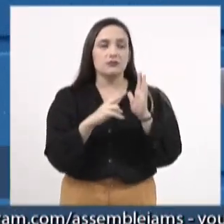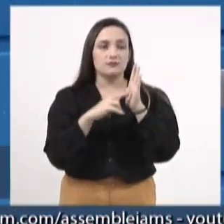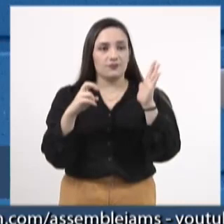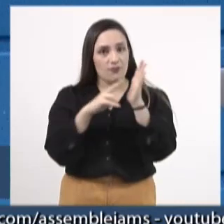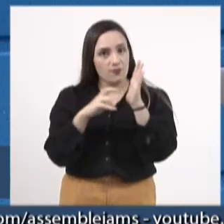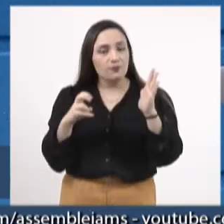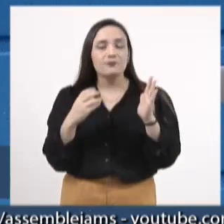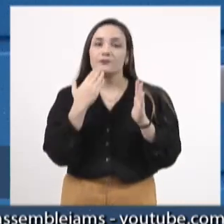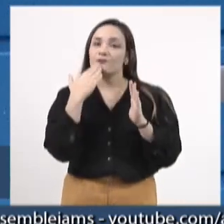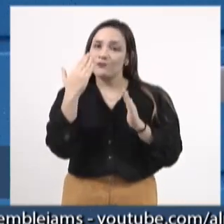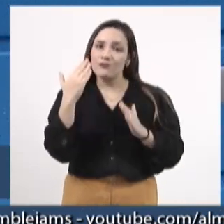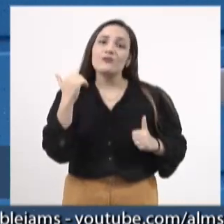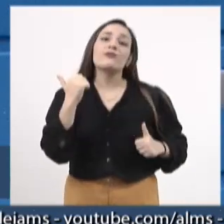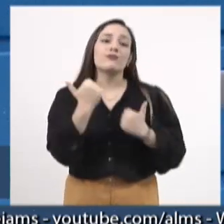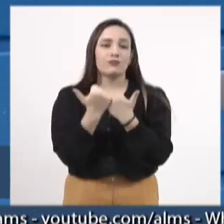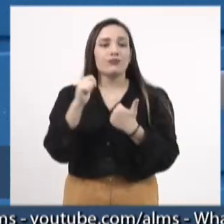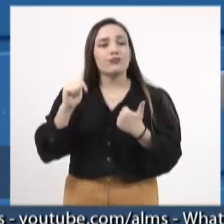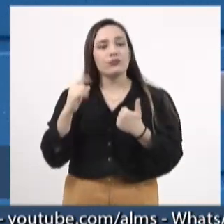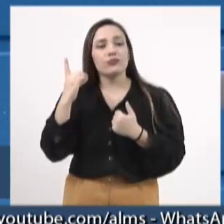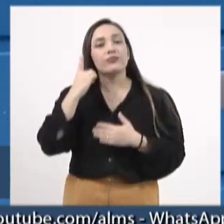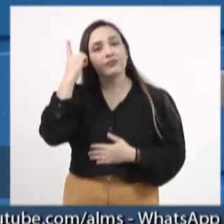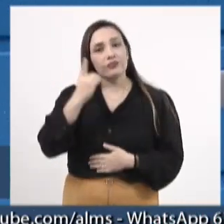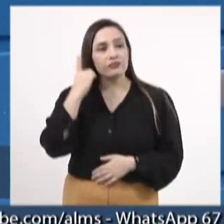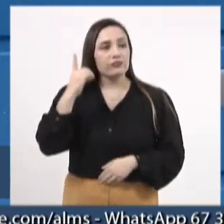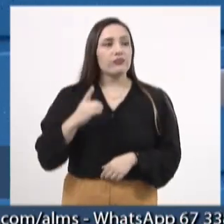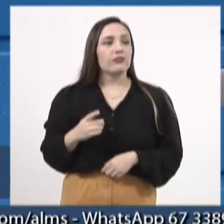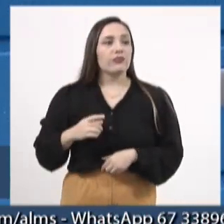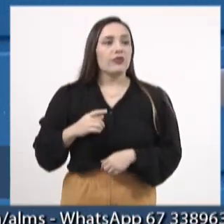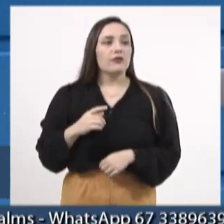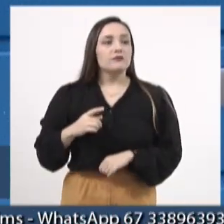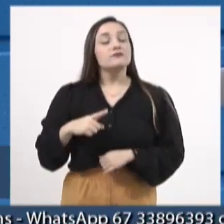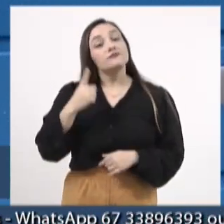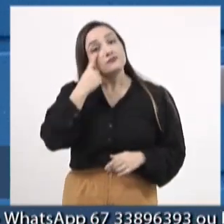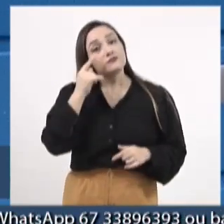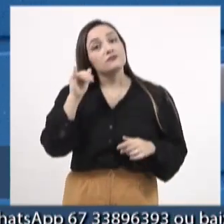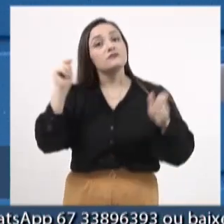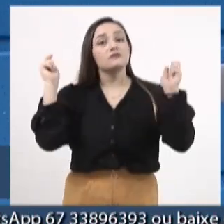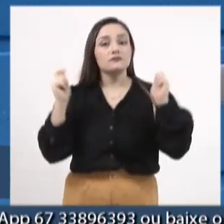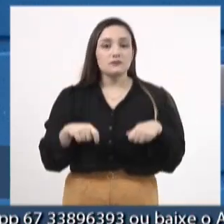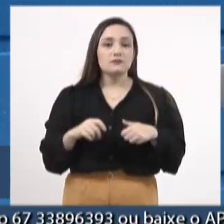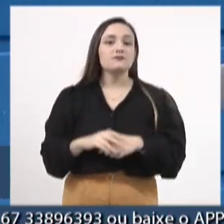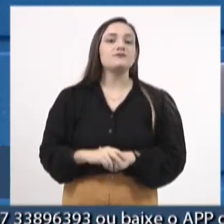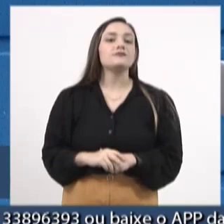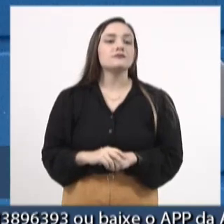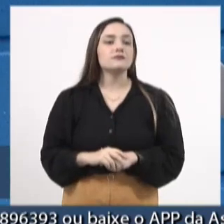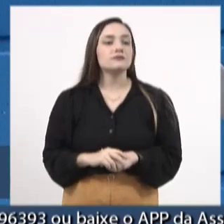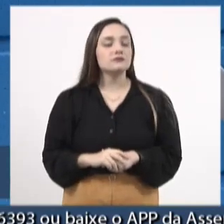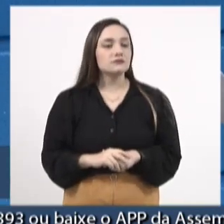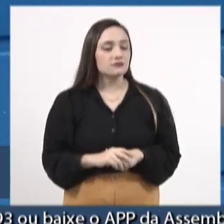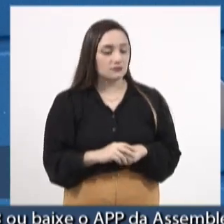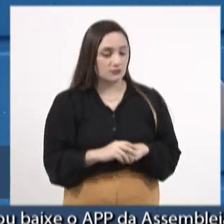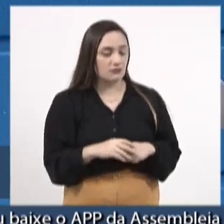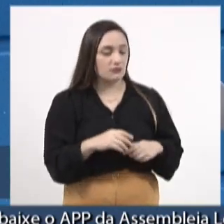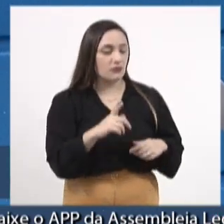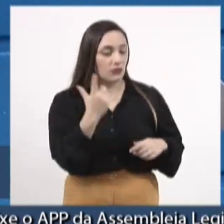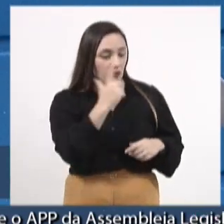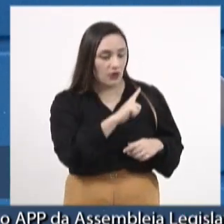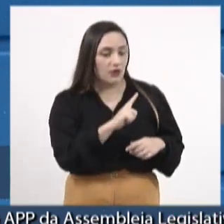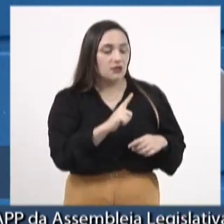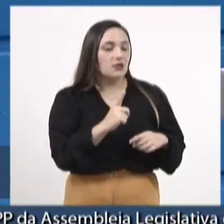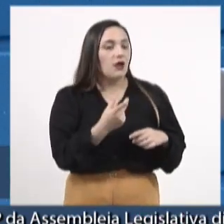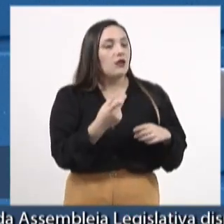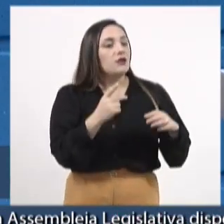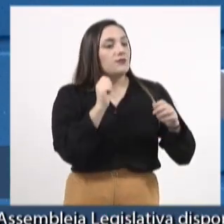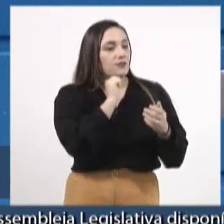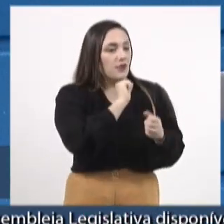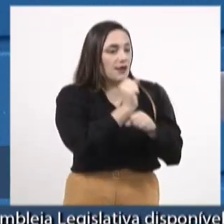solicitaram o apoio deste mandato no sentido de verificar a possibilidade de sessão de veículos apreendidos pela